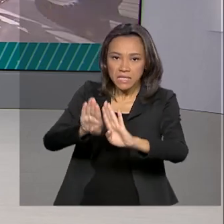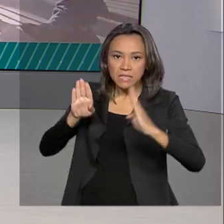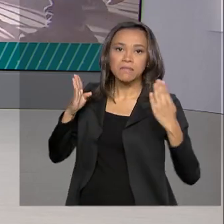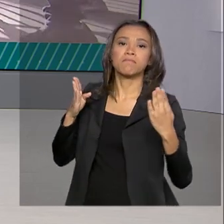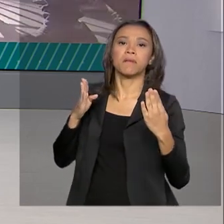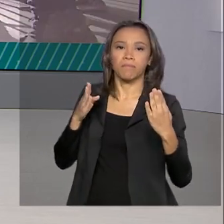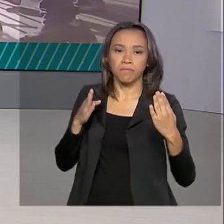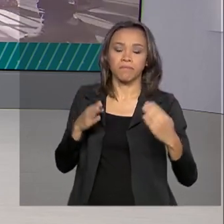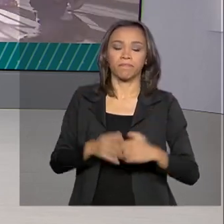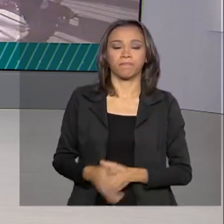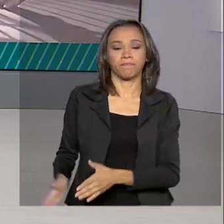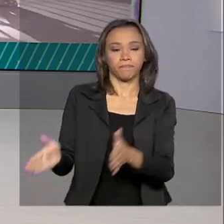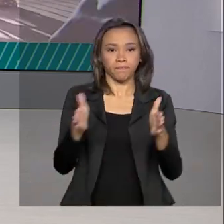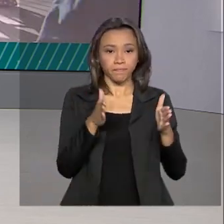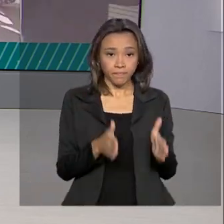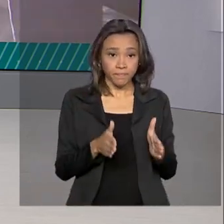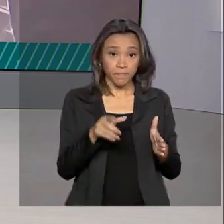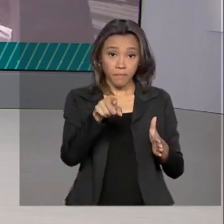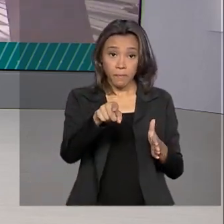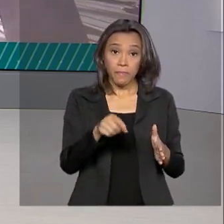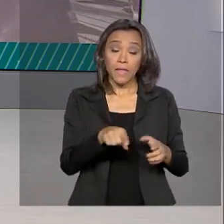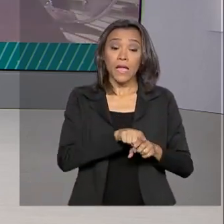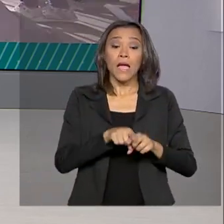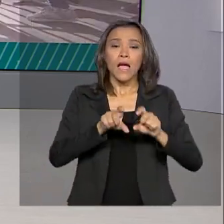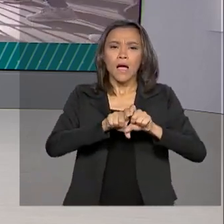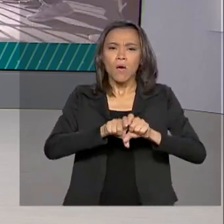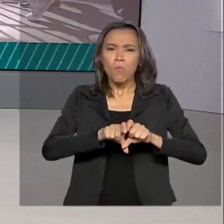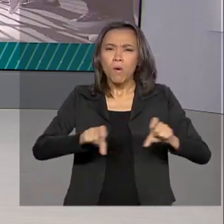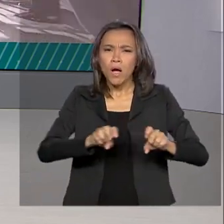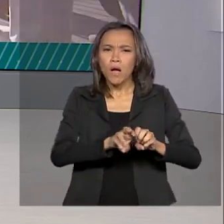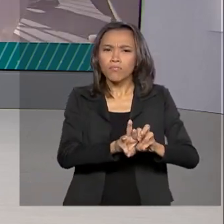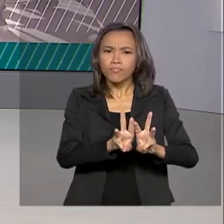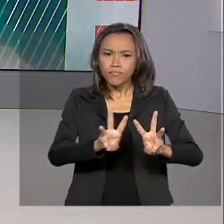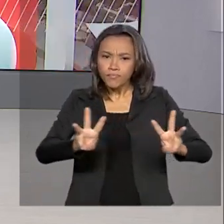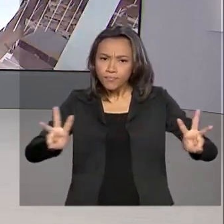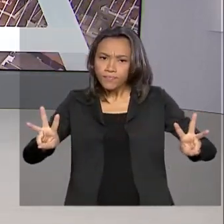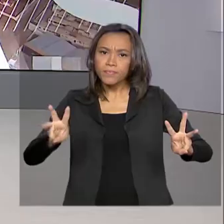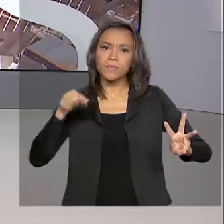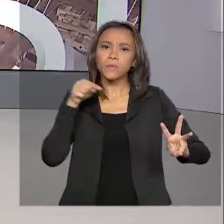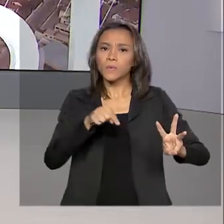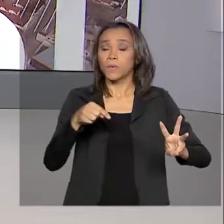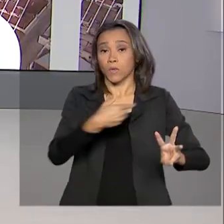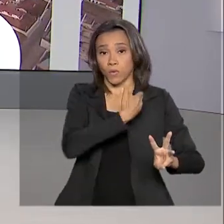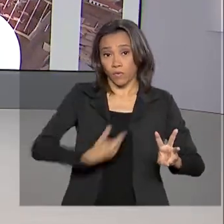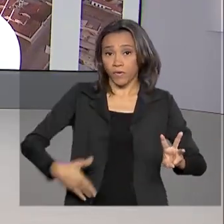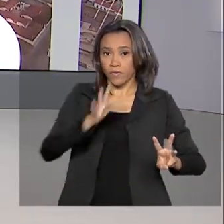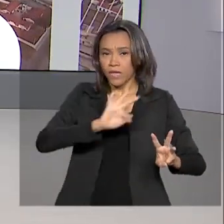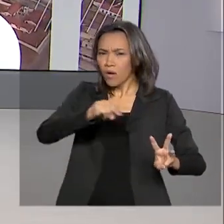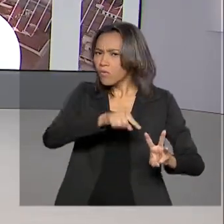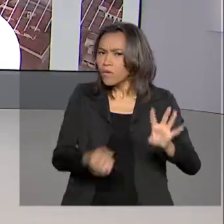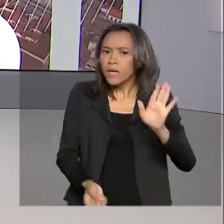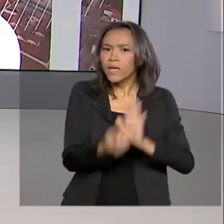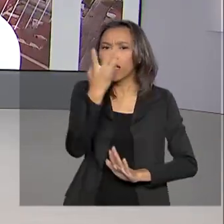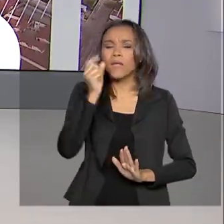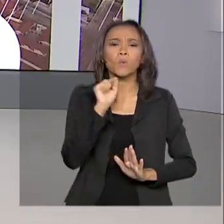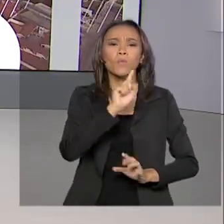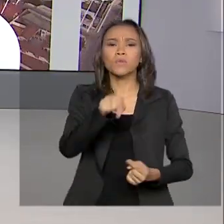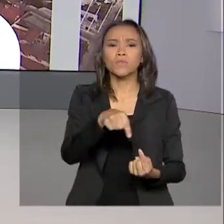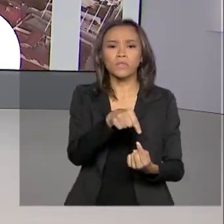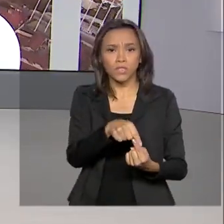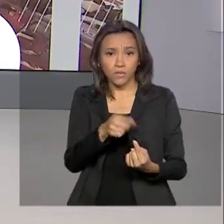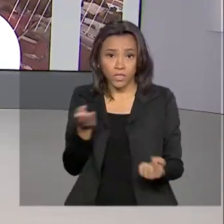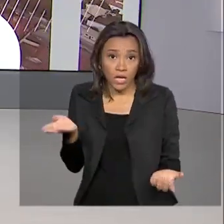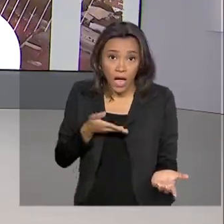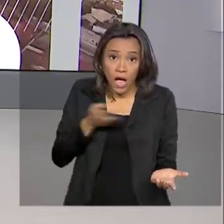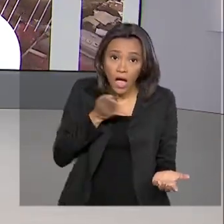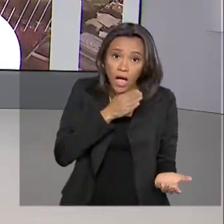A plataforma consumidor.gov.br do governo federal foi criada para dar mais agilidade na resolução